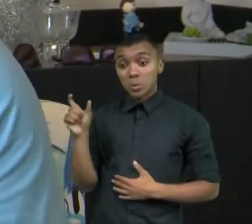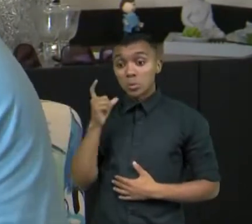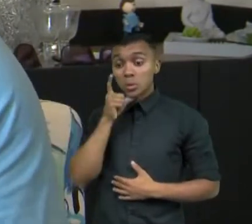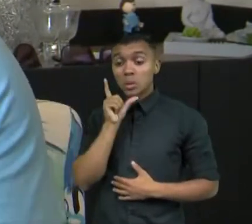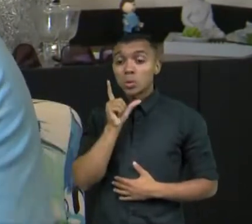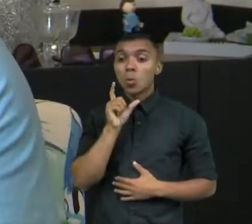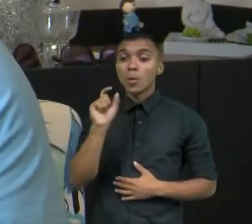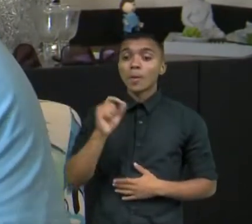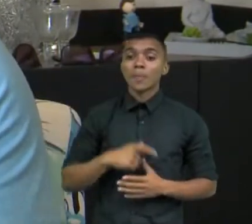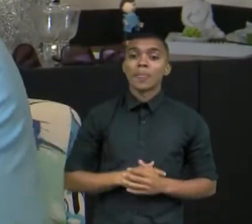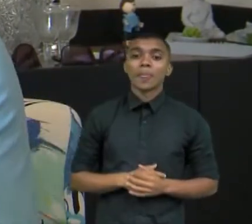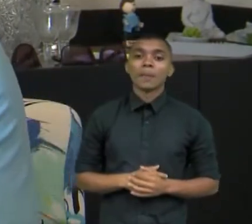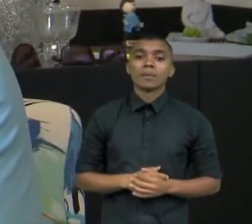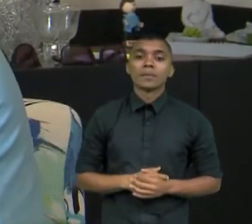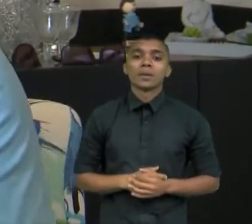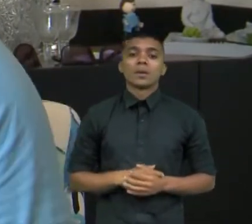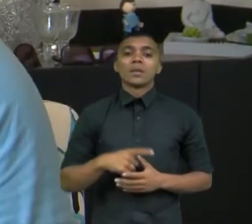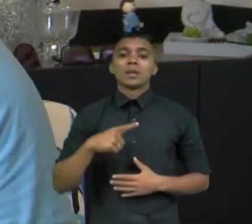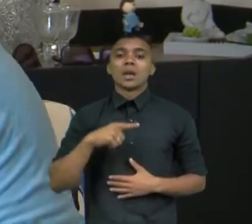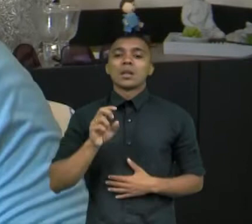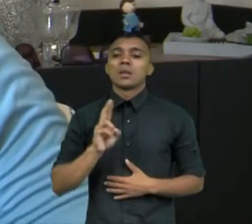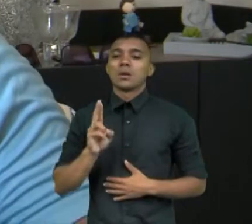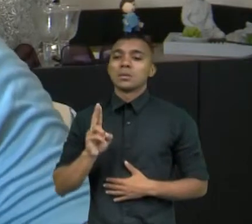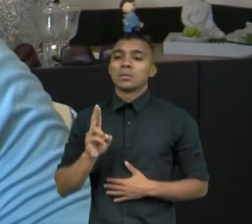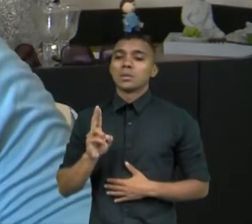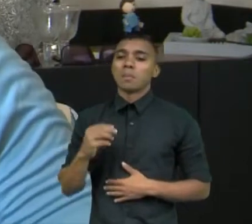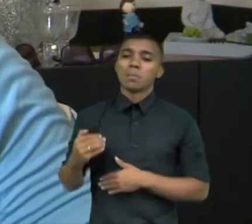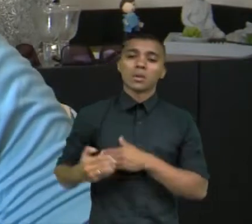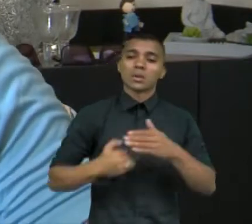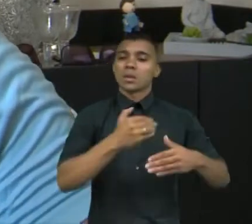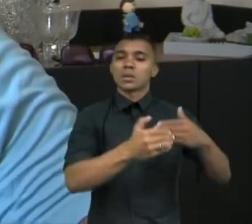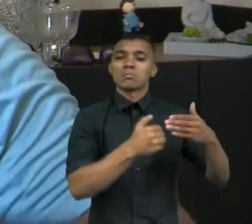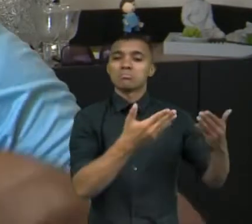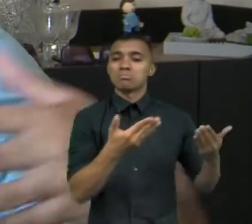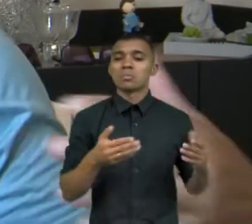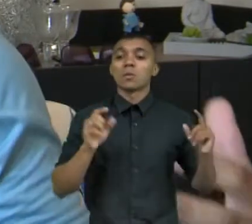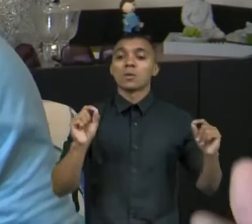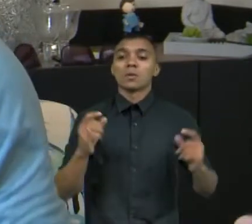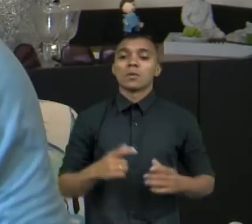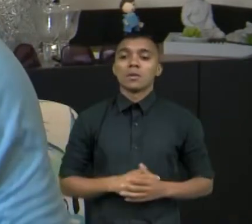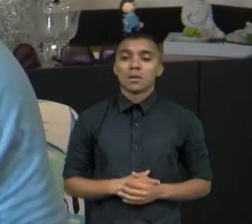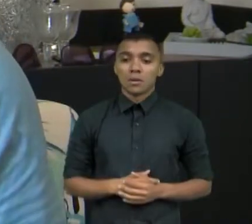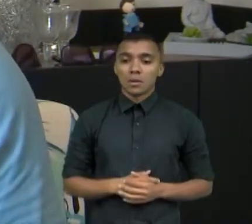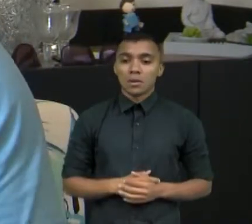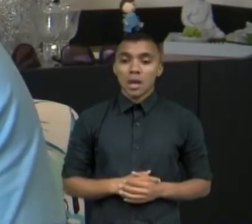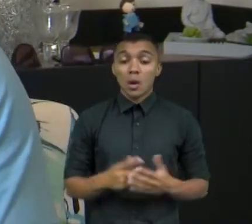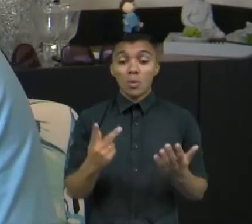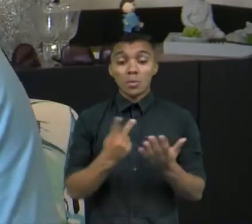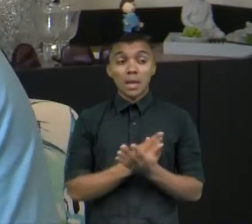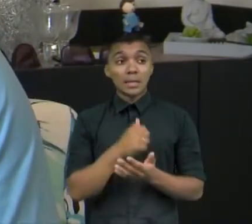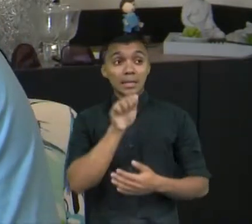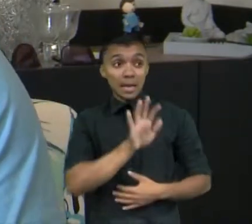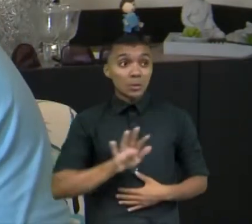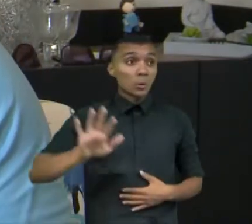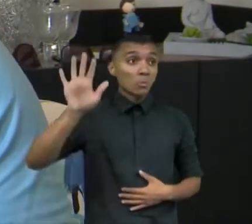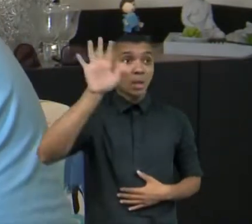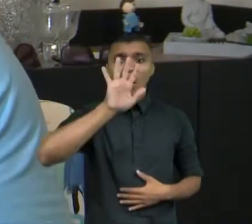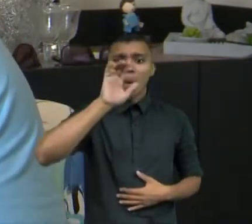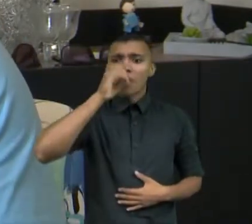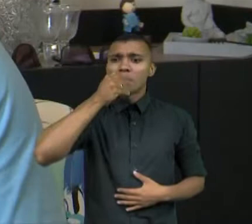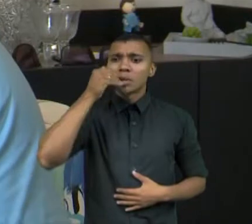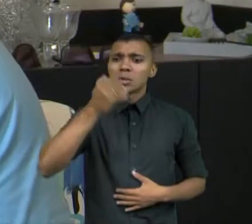que na época se chamava lenta e gradual. É o momento em que tem mobilizações nacionais pela volta das eleições.